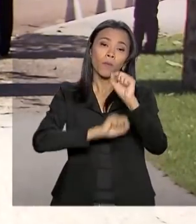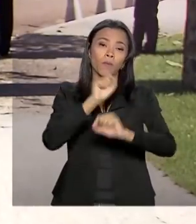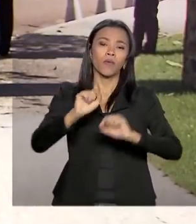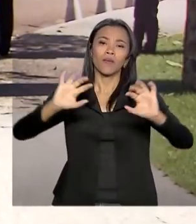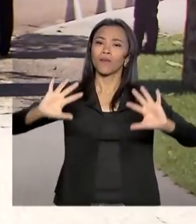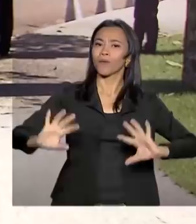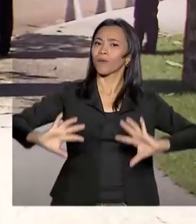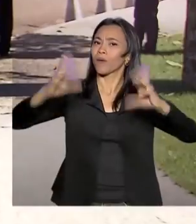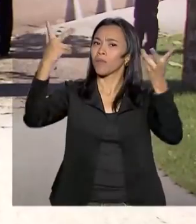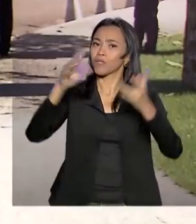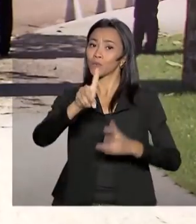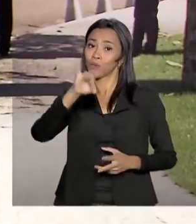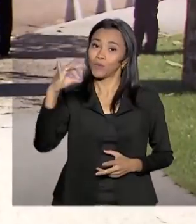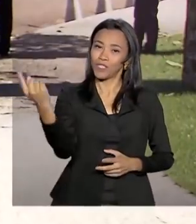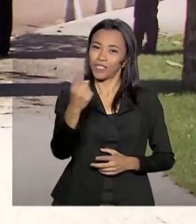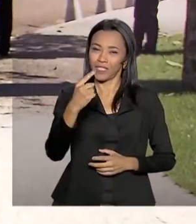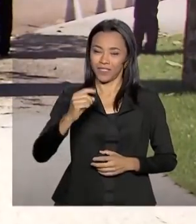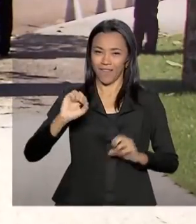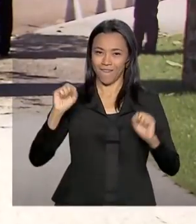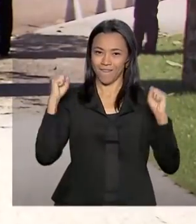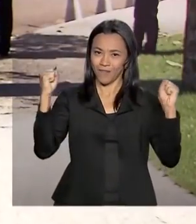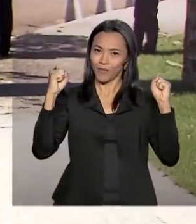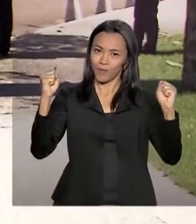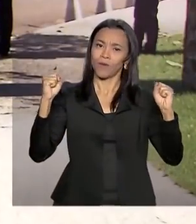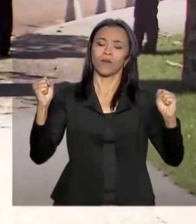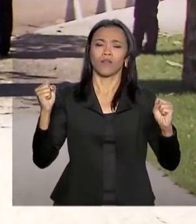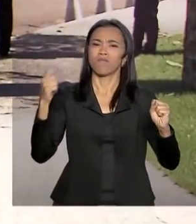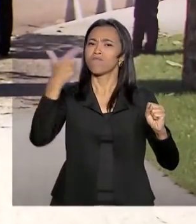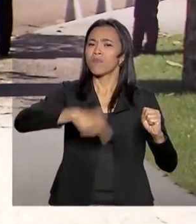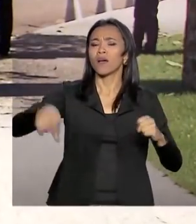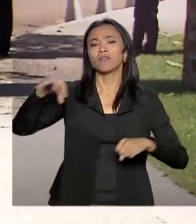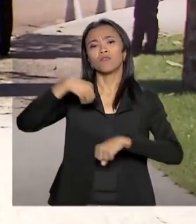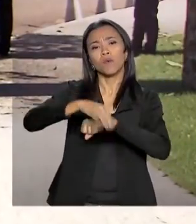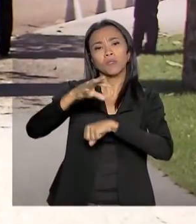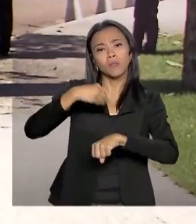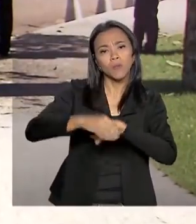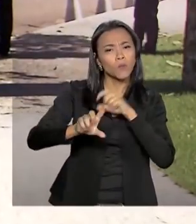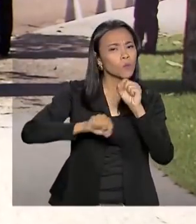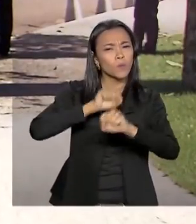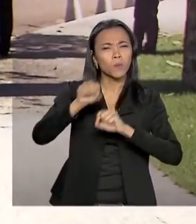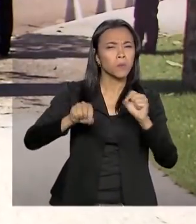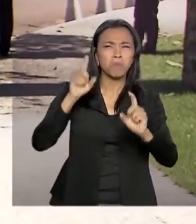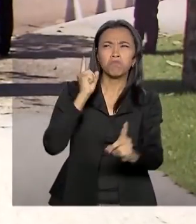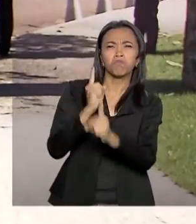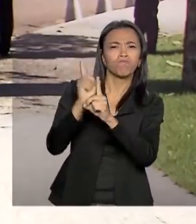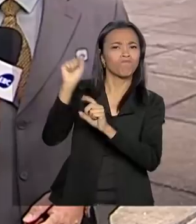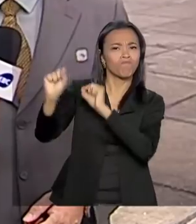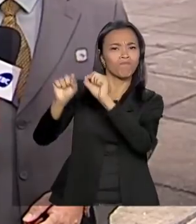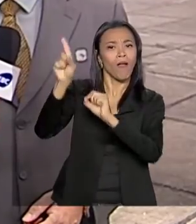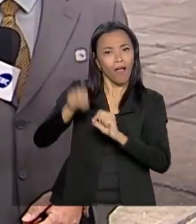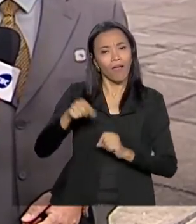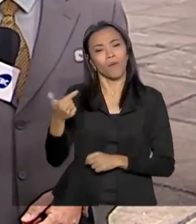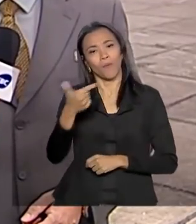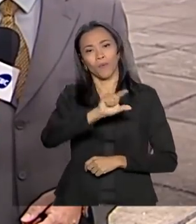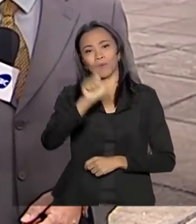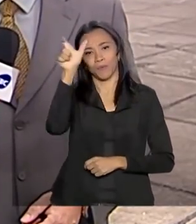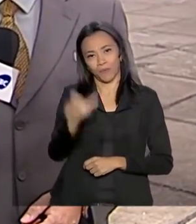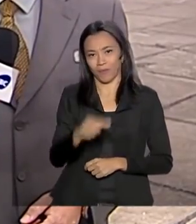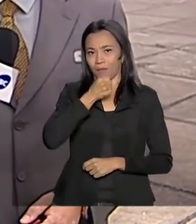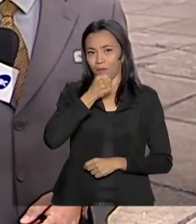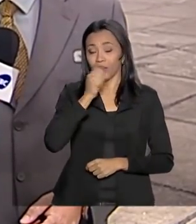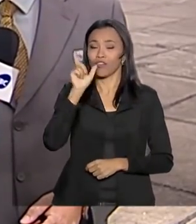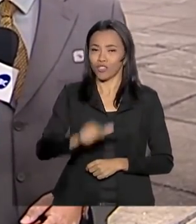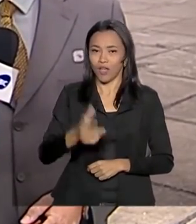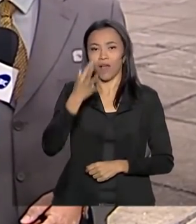comemorações do Dia da Vitória. E quem traz mais informações sobre essa solenidade é o repórter Maurício de Almeida, que